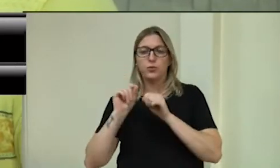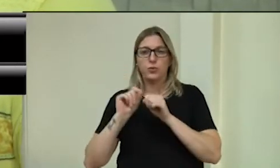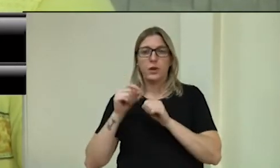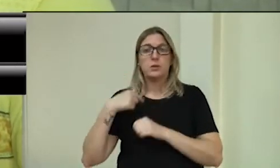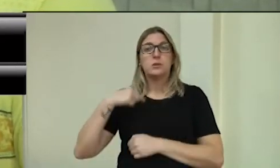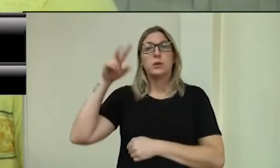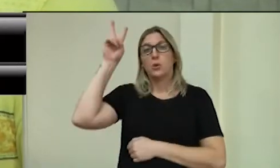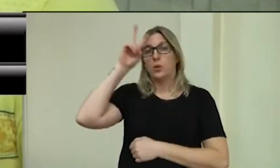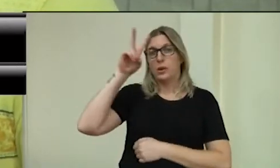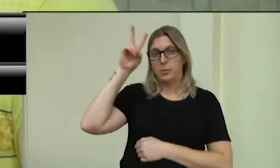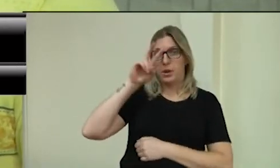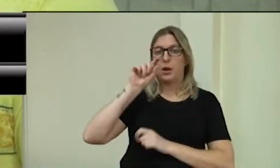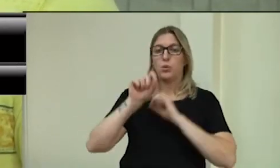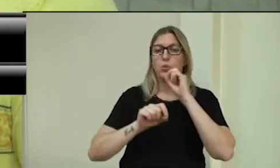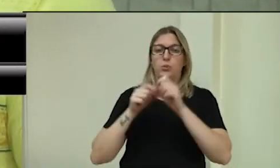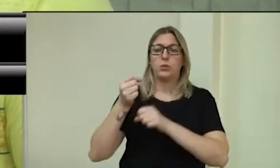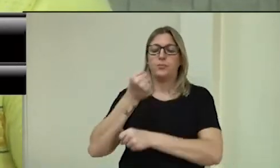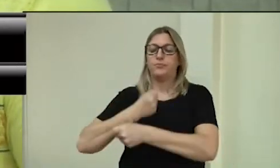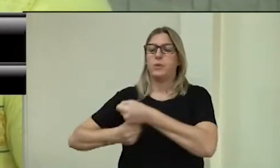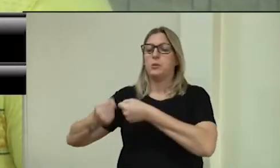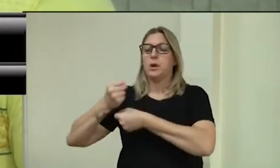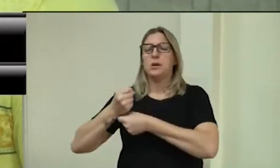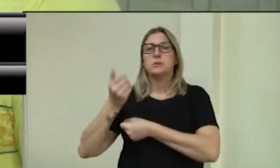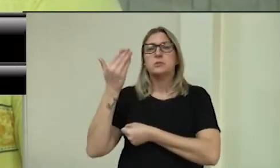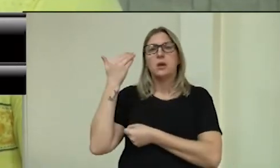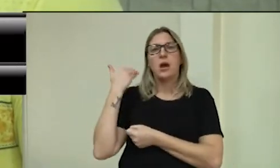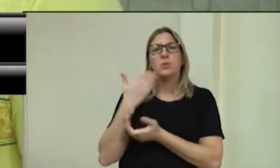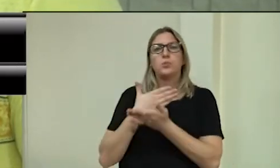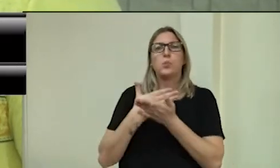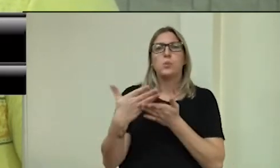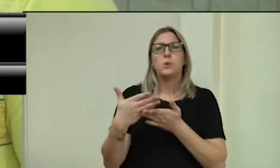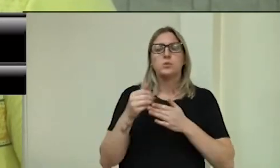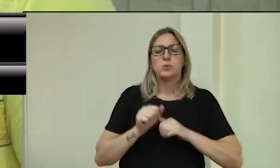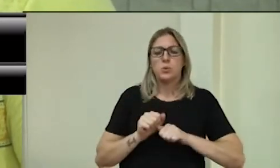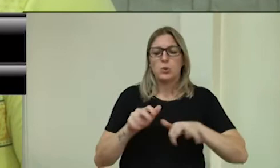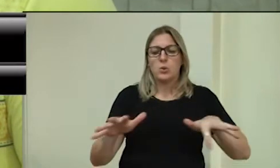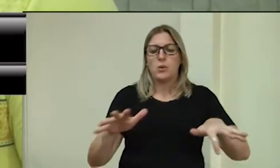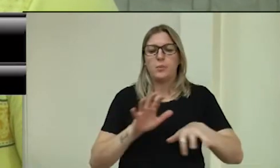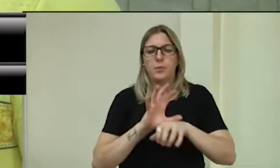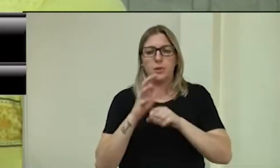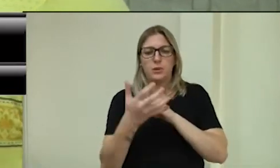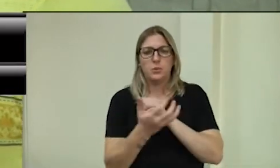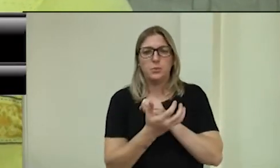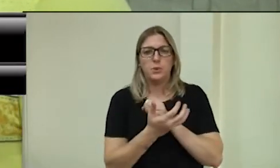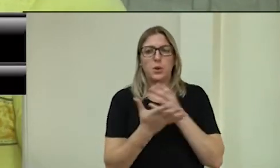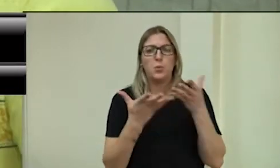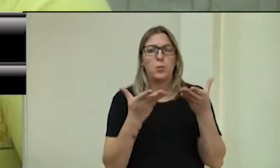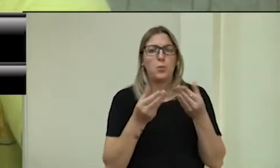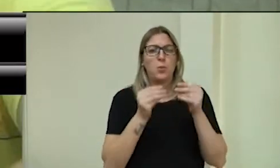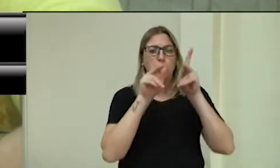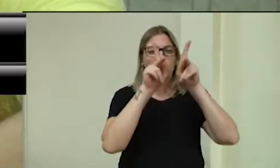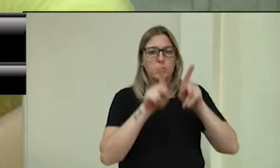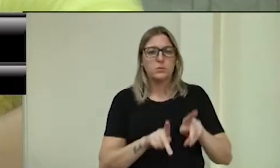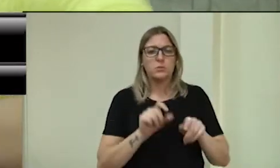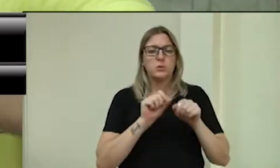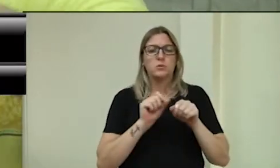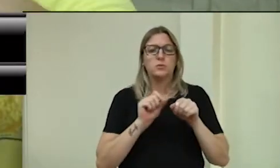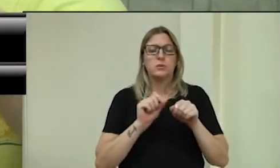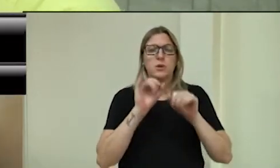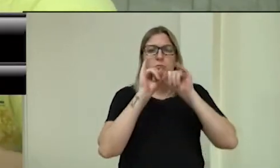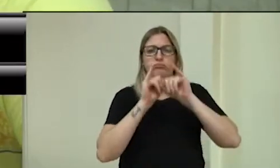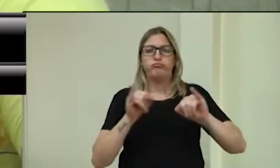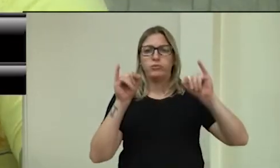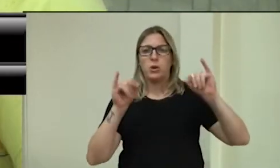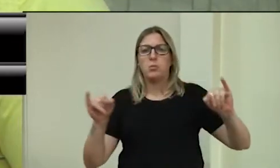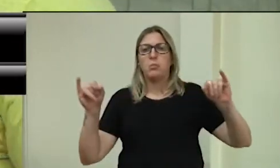muito bem que no ano passado, quando começou a pandemia, muitas pessoas fizeram campanhas,